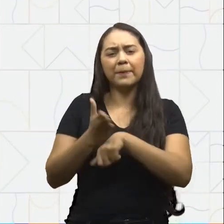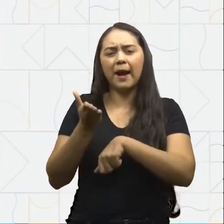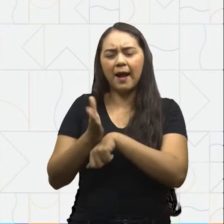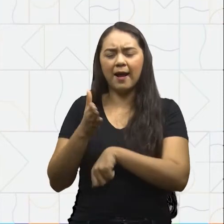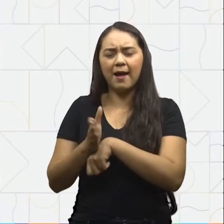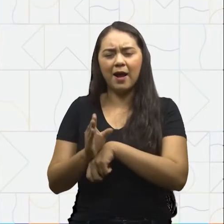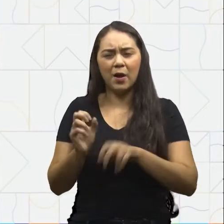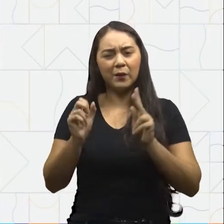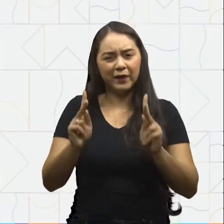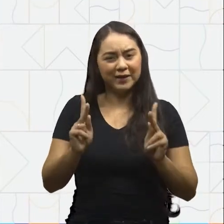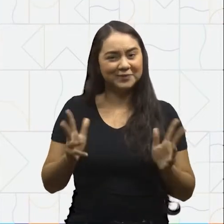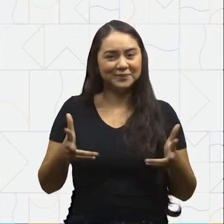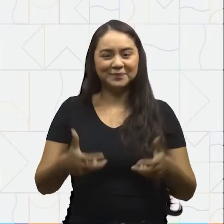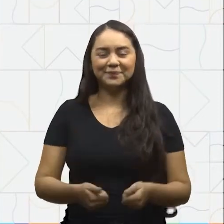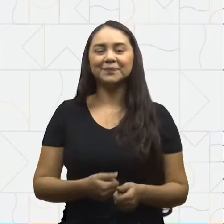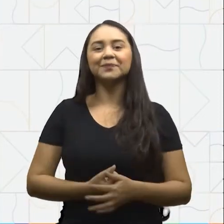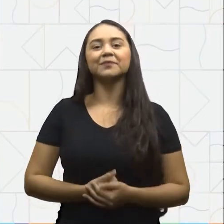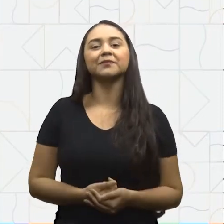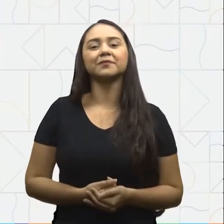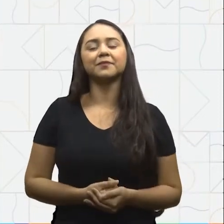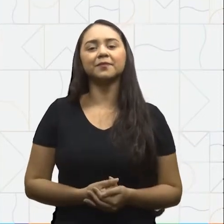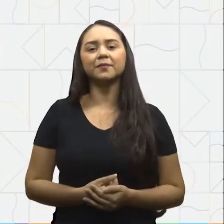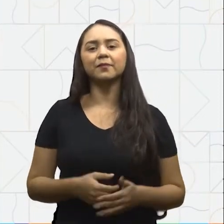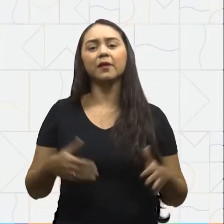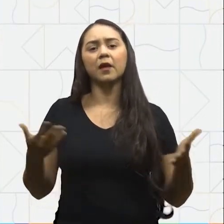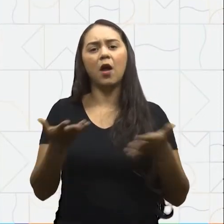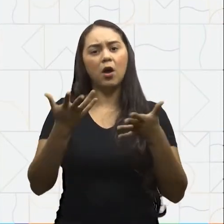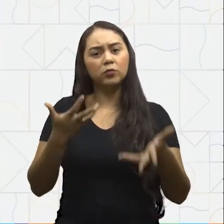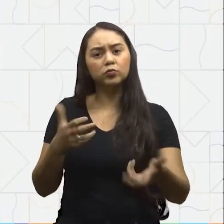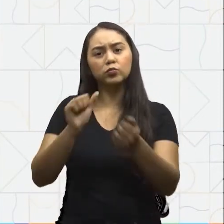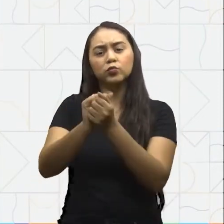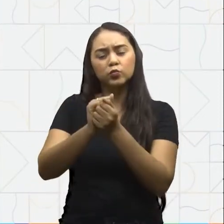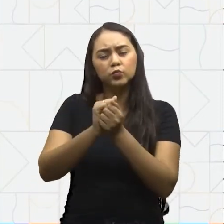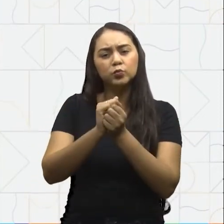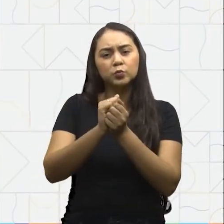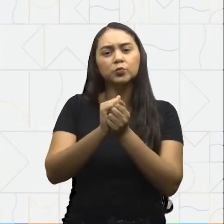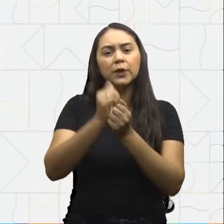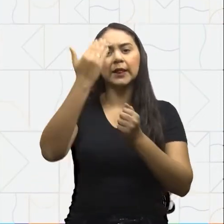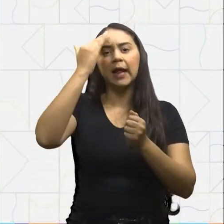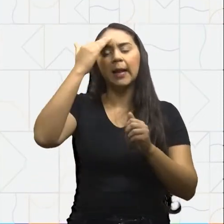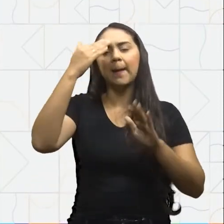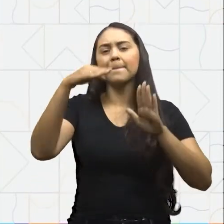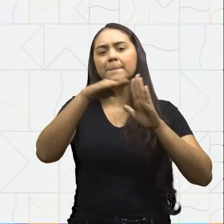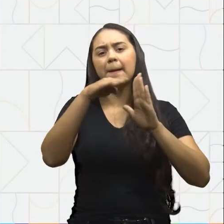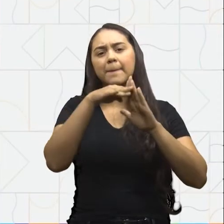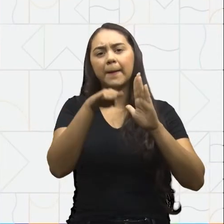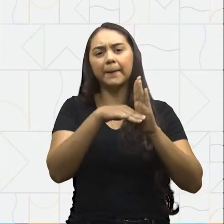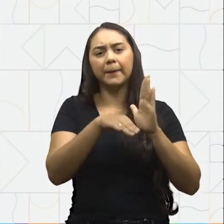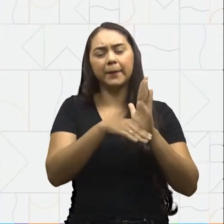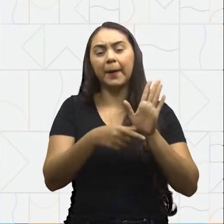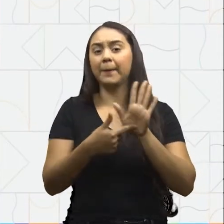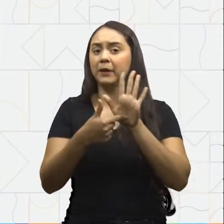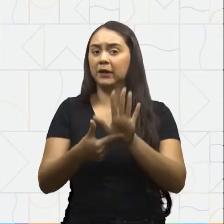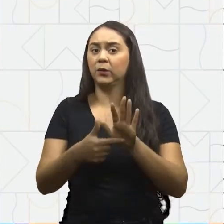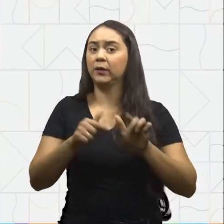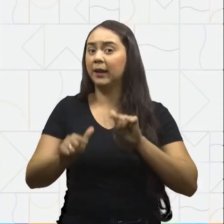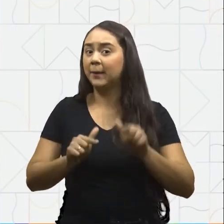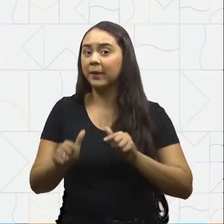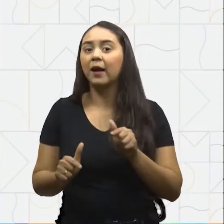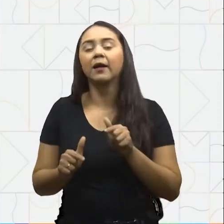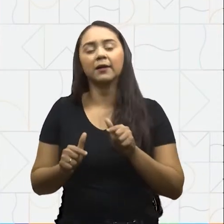Maravilha! Acompanhe comigo o passo a passo para a apresentação de trabalhos orais